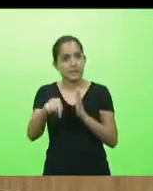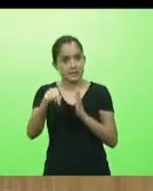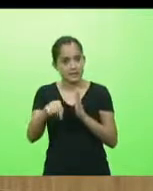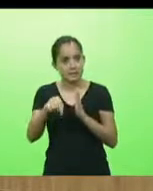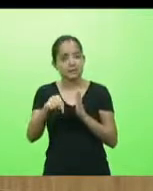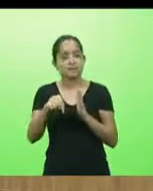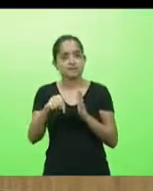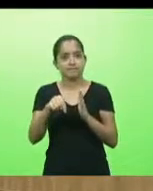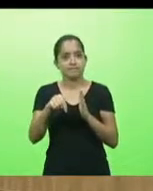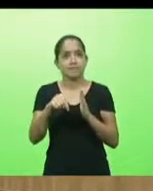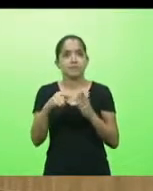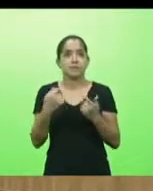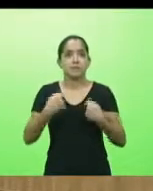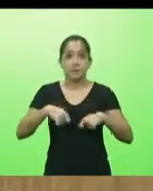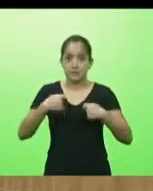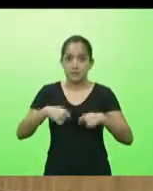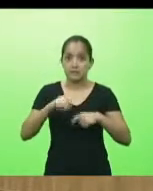socorro.